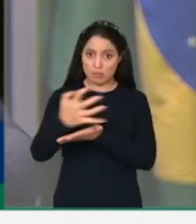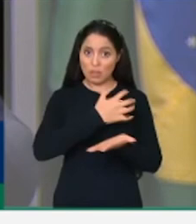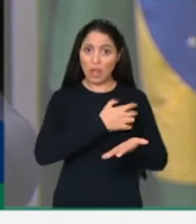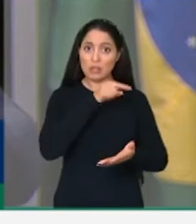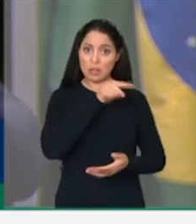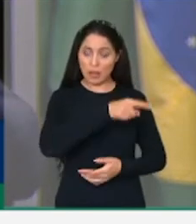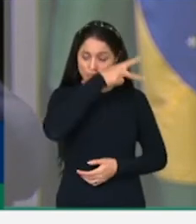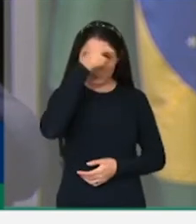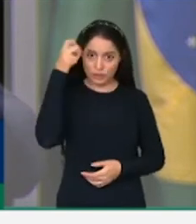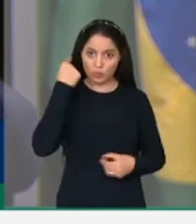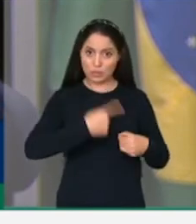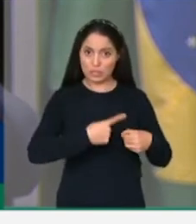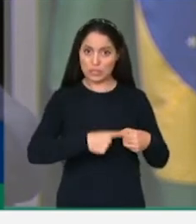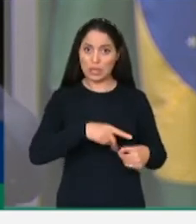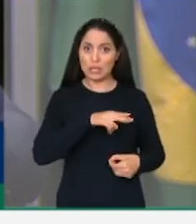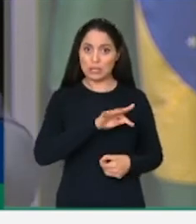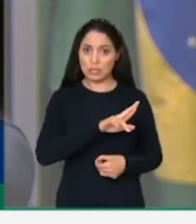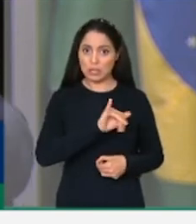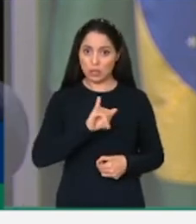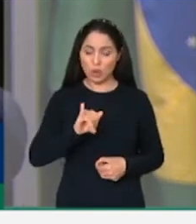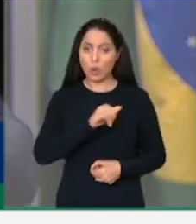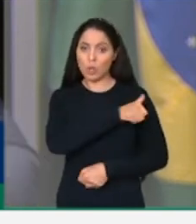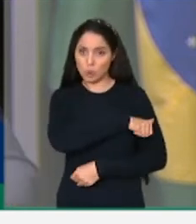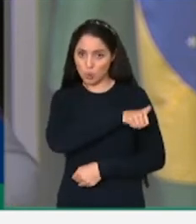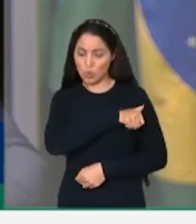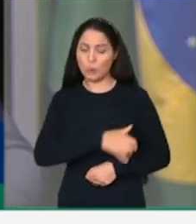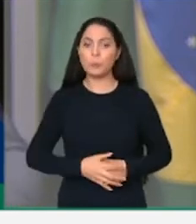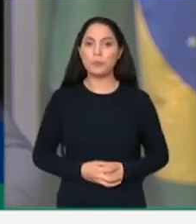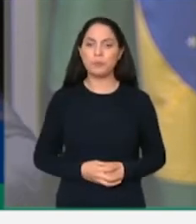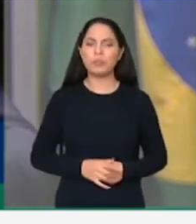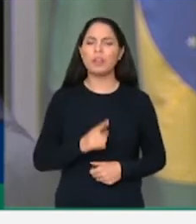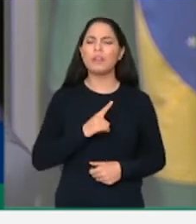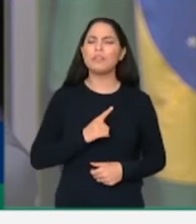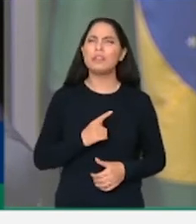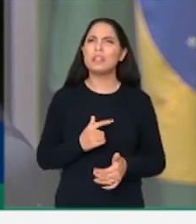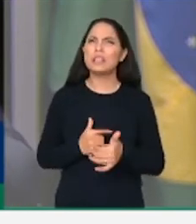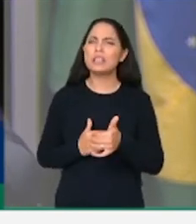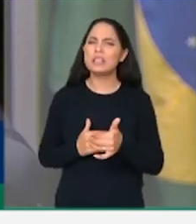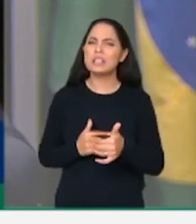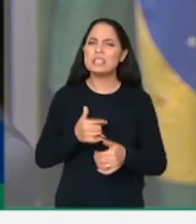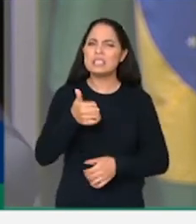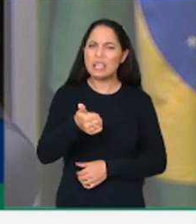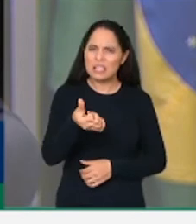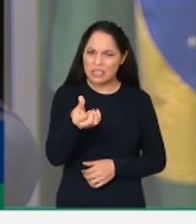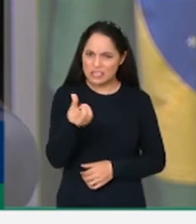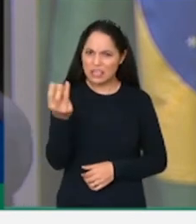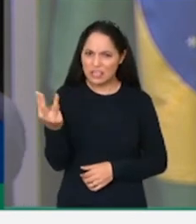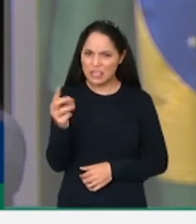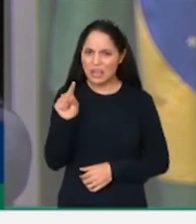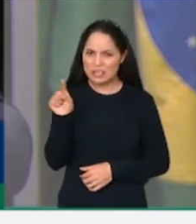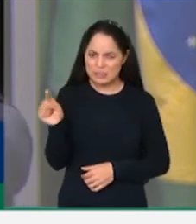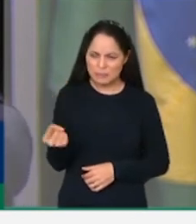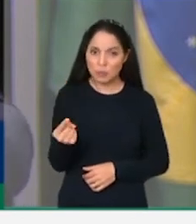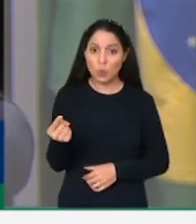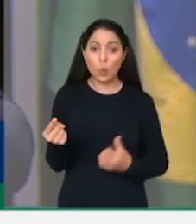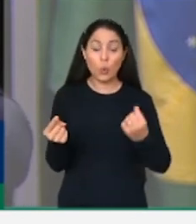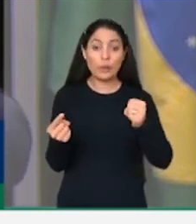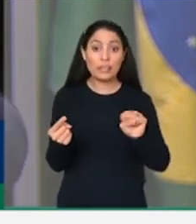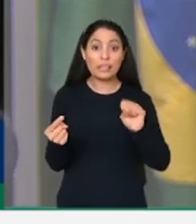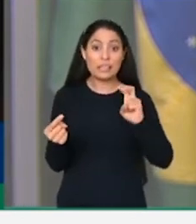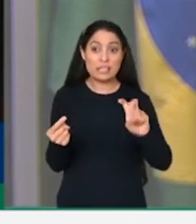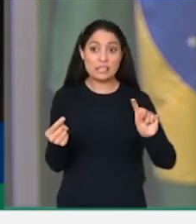de que das 163.000, eles fizeram 85.000